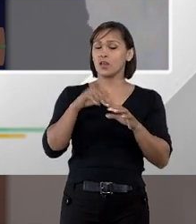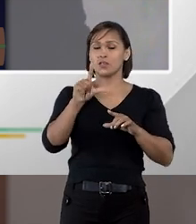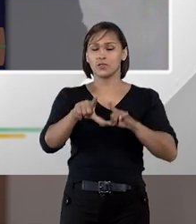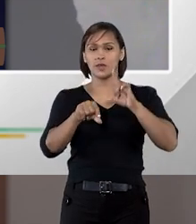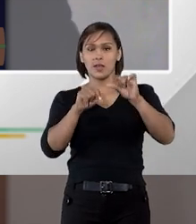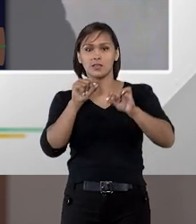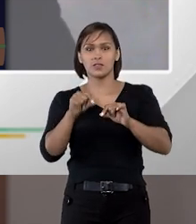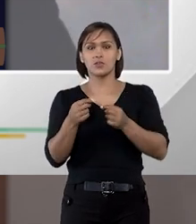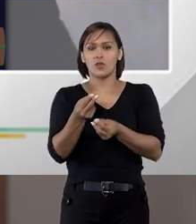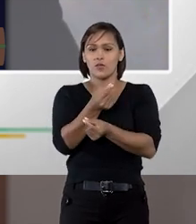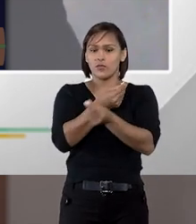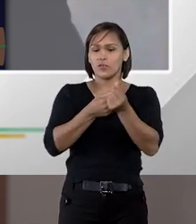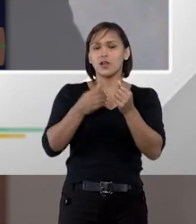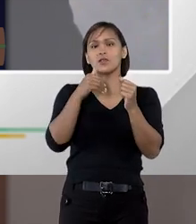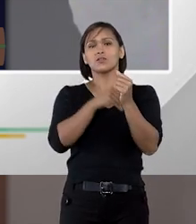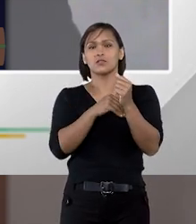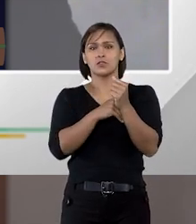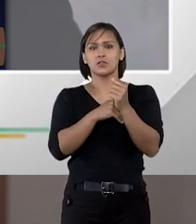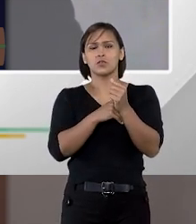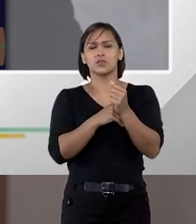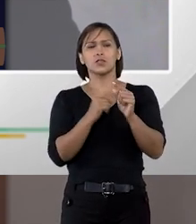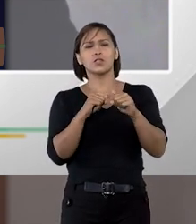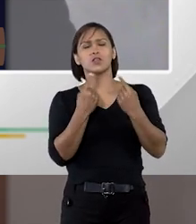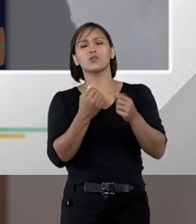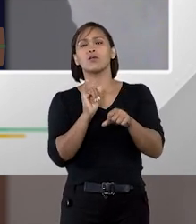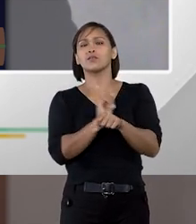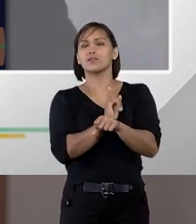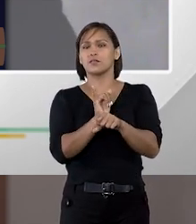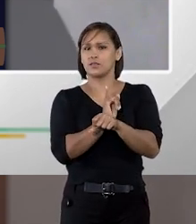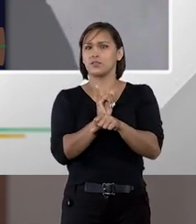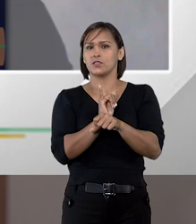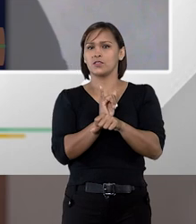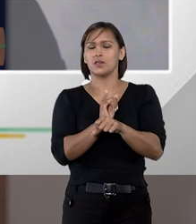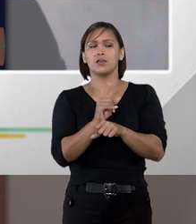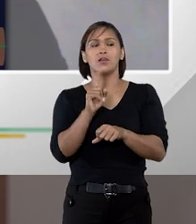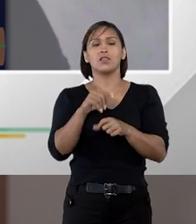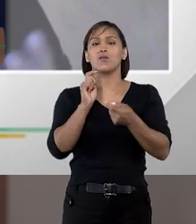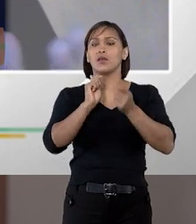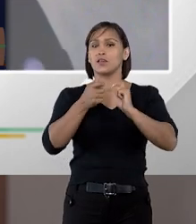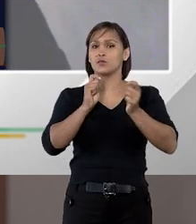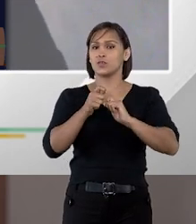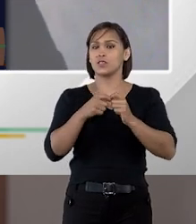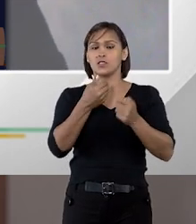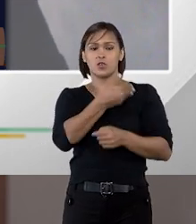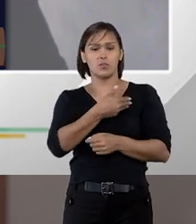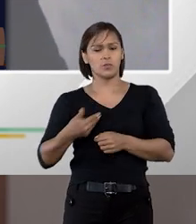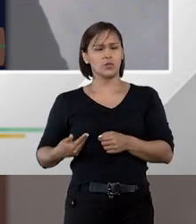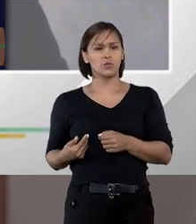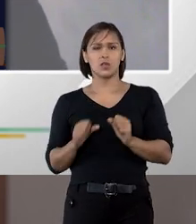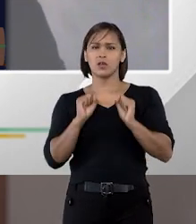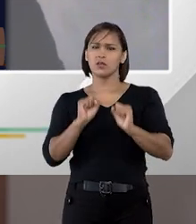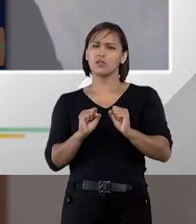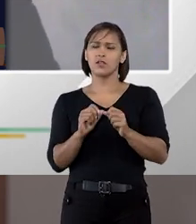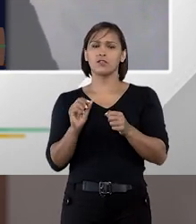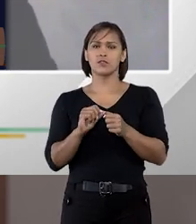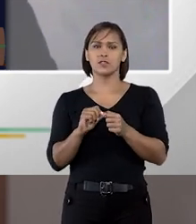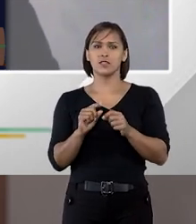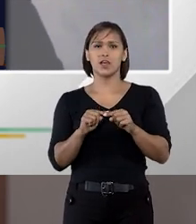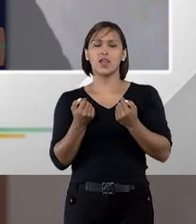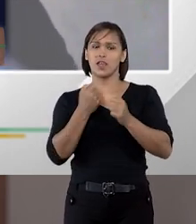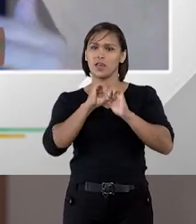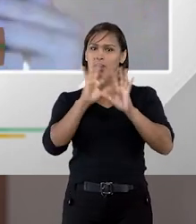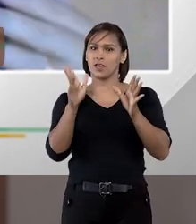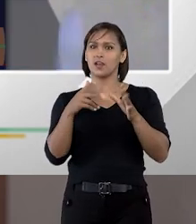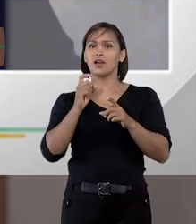preferência pelo orçamento sigiloso e qual seria então a lógica não é que a administração pública não vai fazer o seu dever de